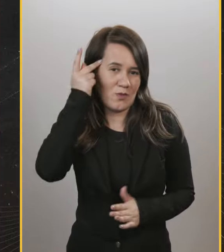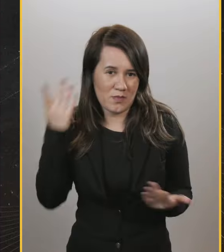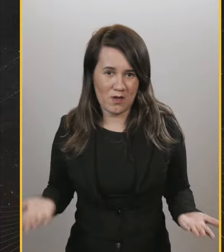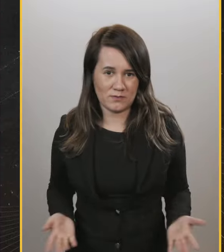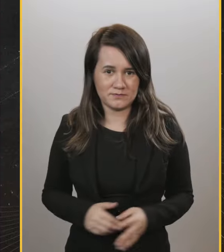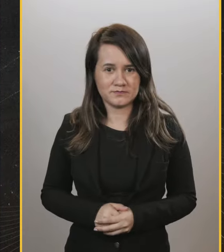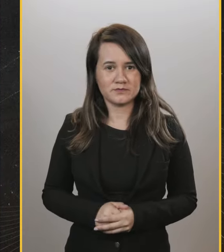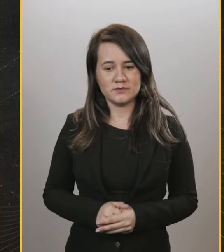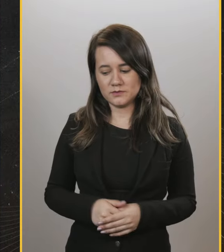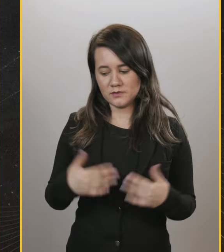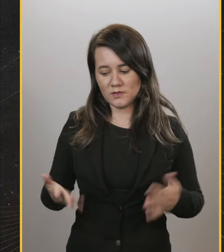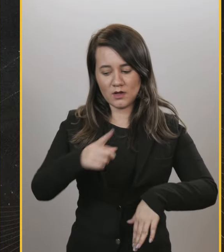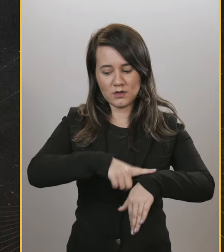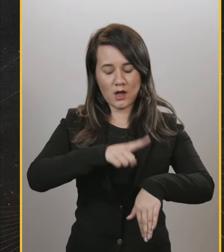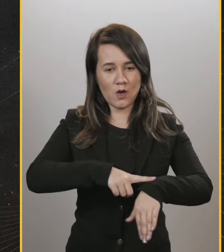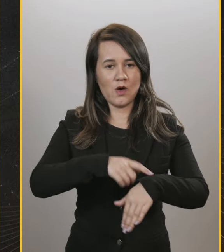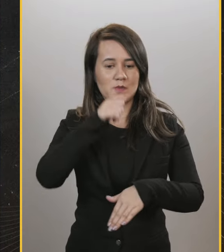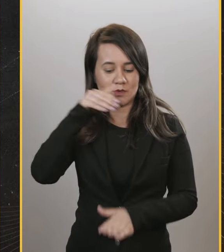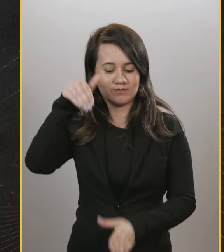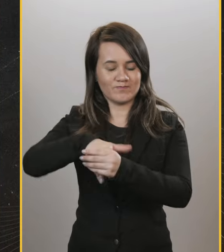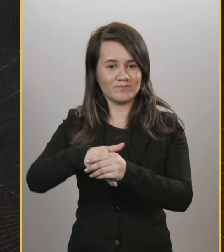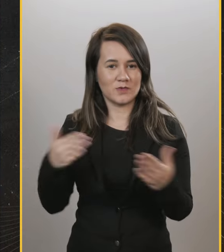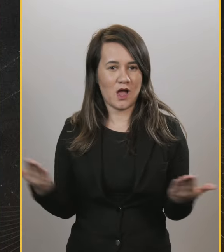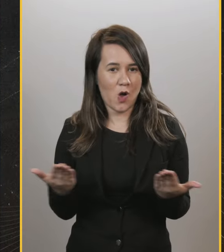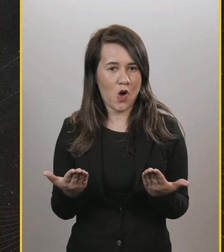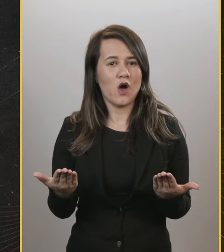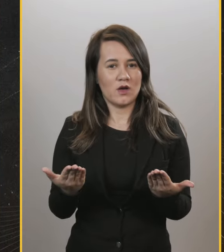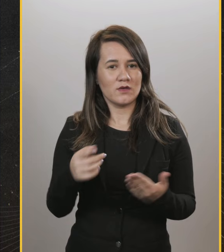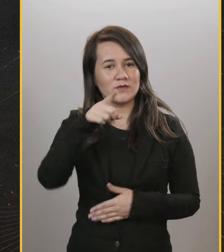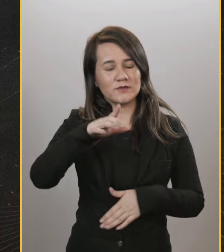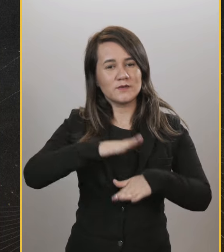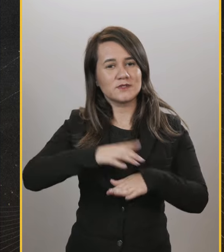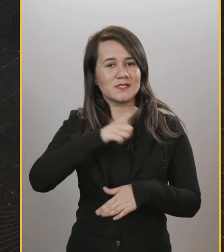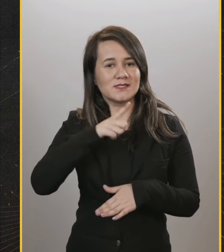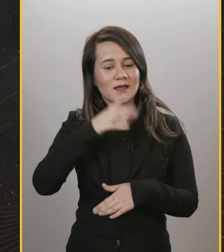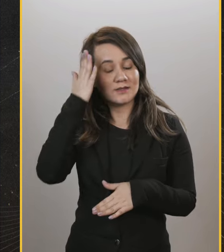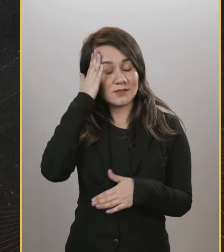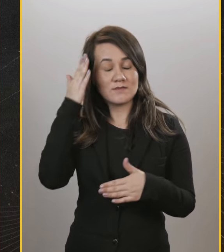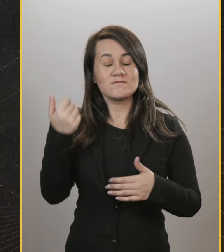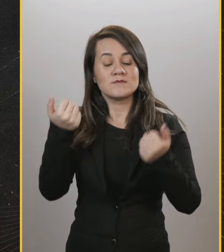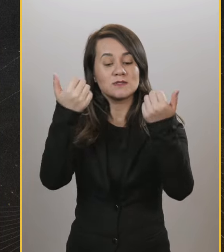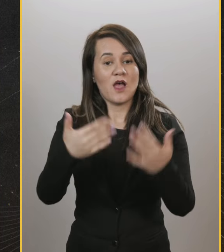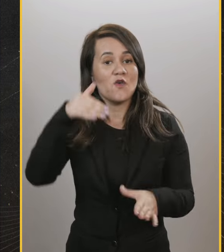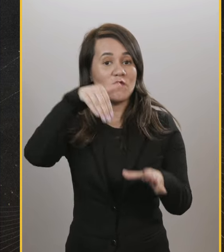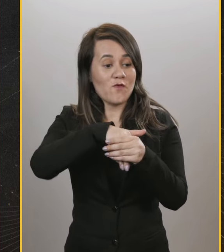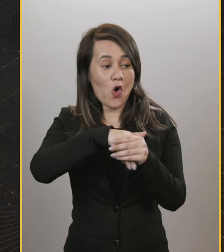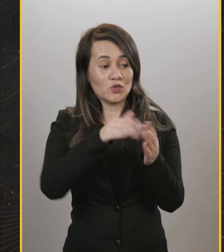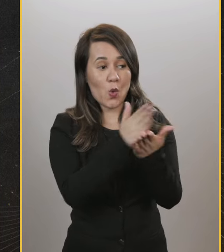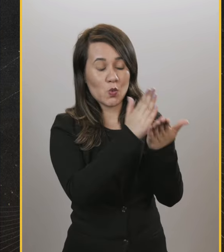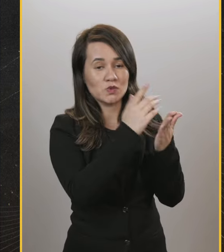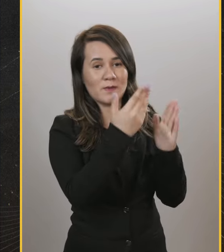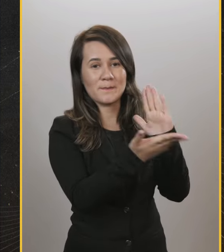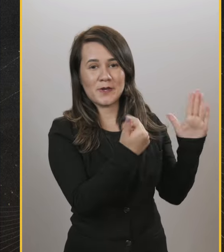Mas também, eu suponho que, na hora de uma eleição como essa, você está numa posição que você tem que